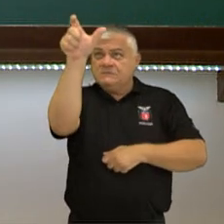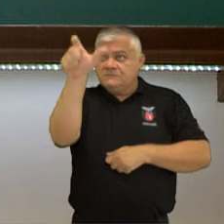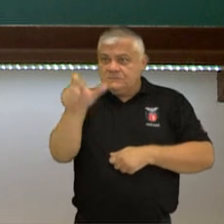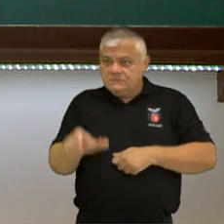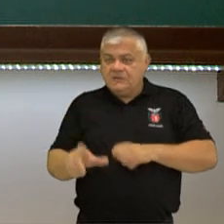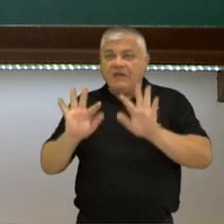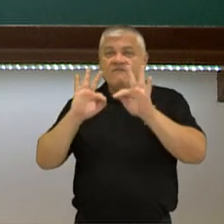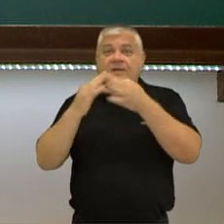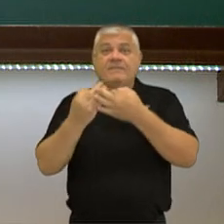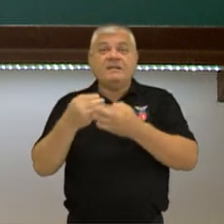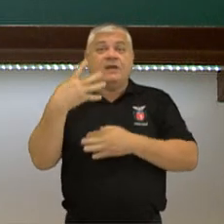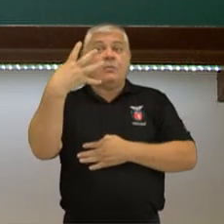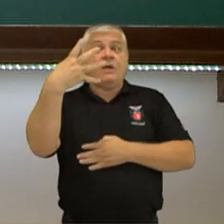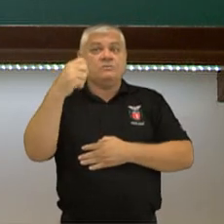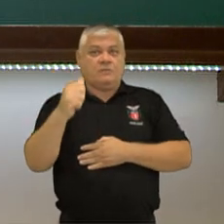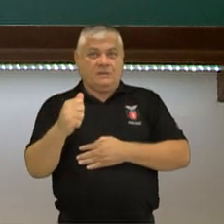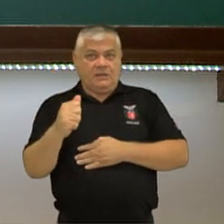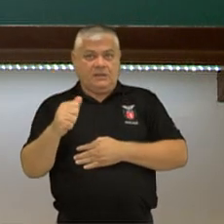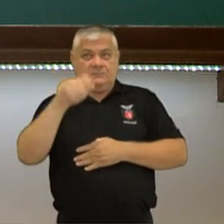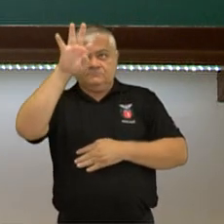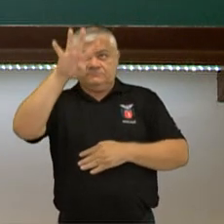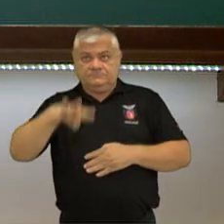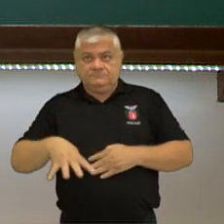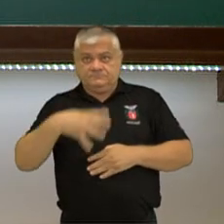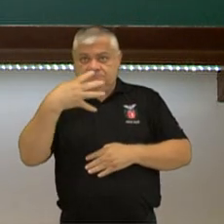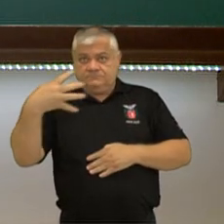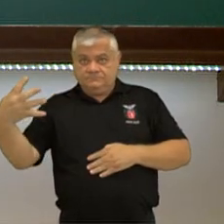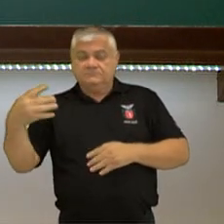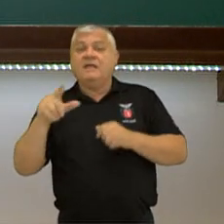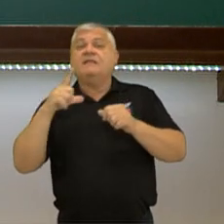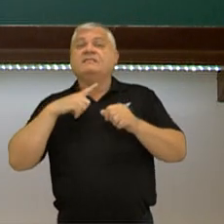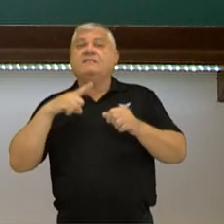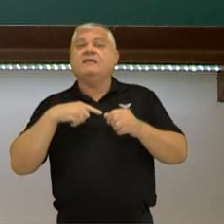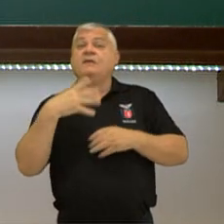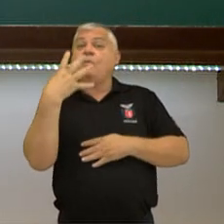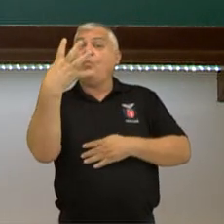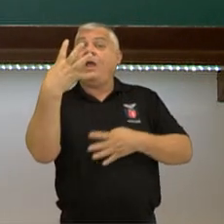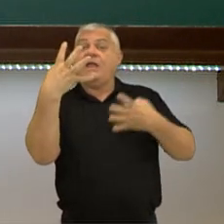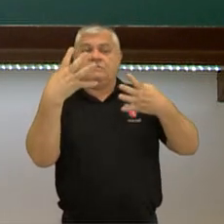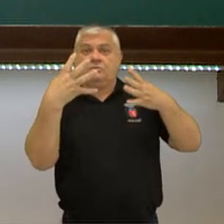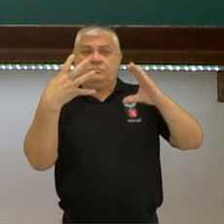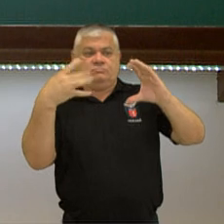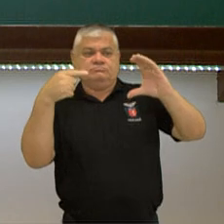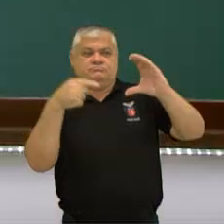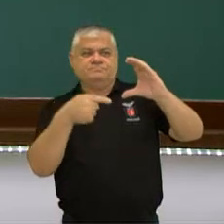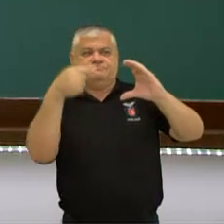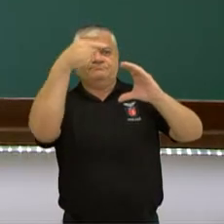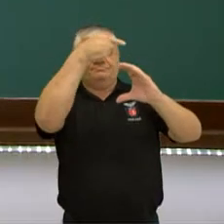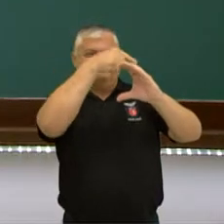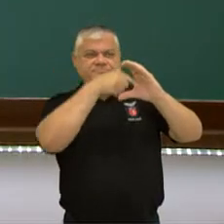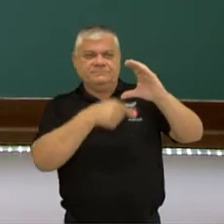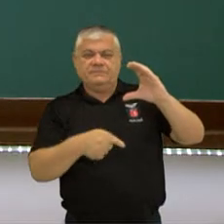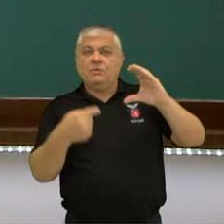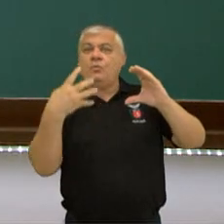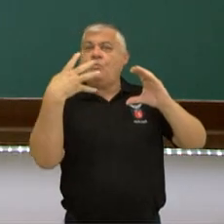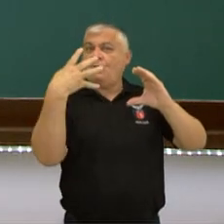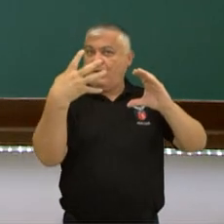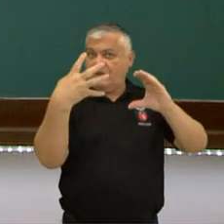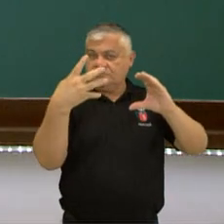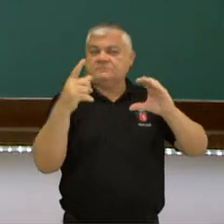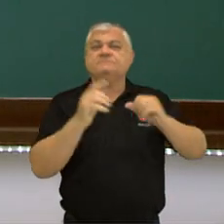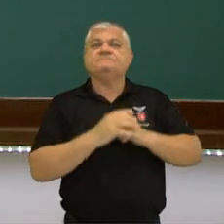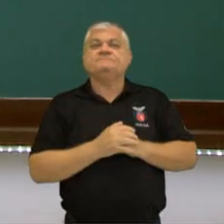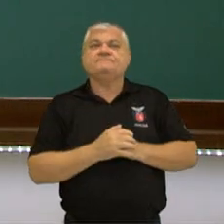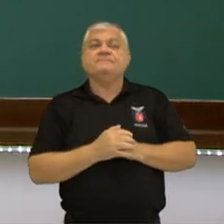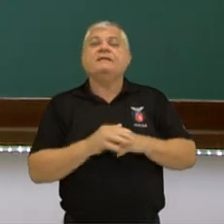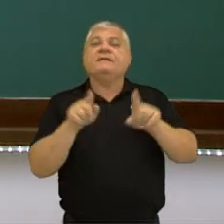4A. Na camada de valência, ele possui 4 elétrons. Portanto, ele possui 4 valências livres.